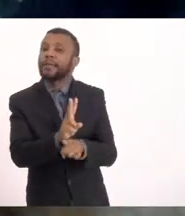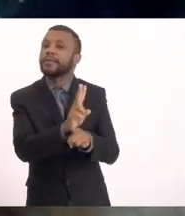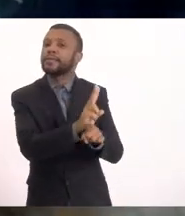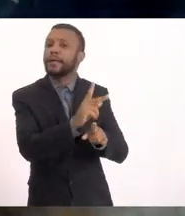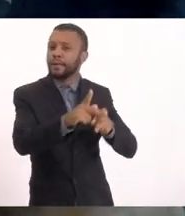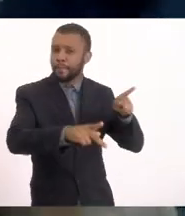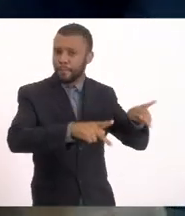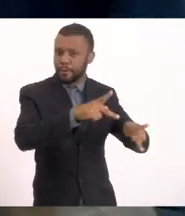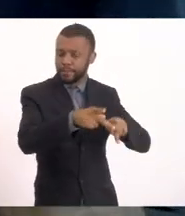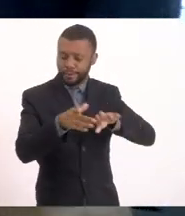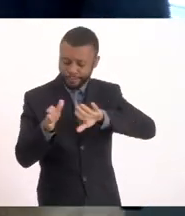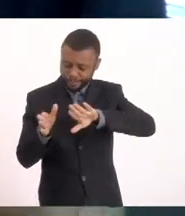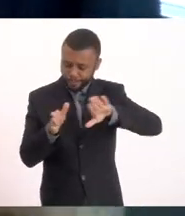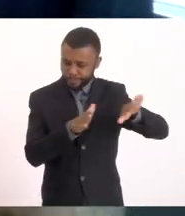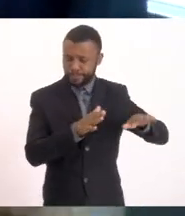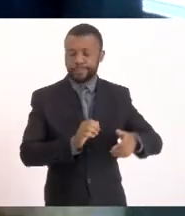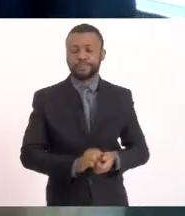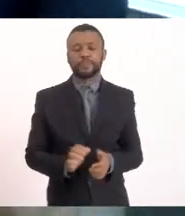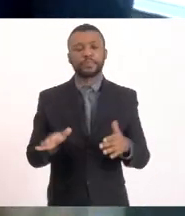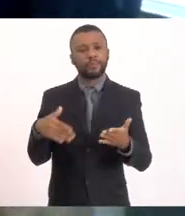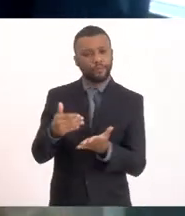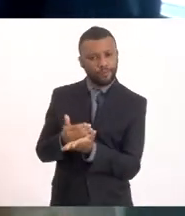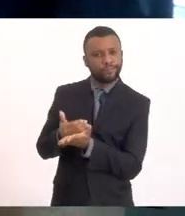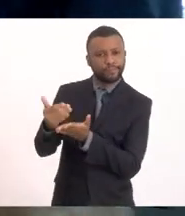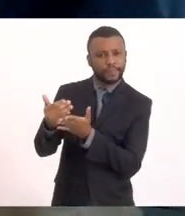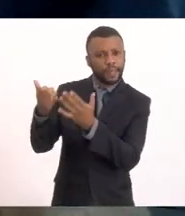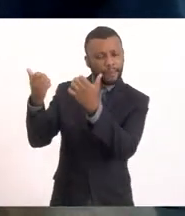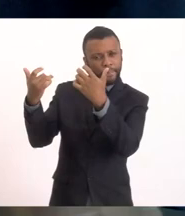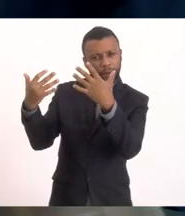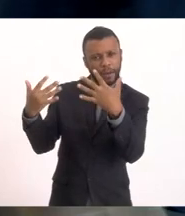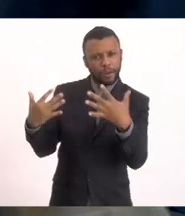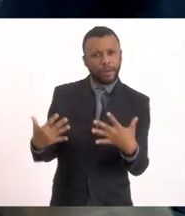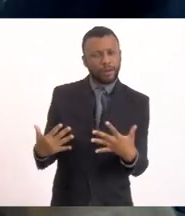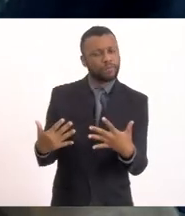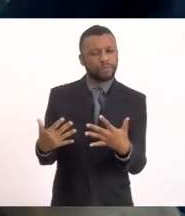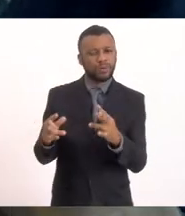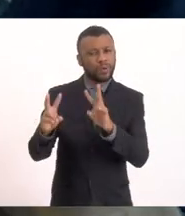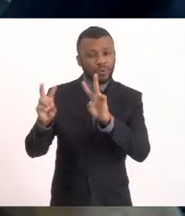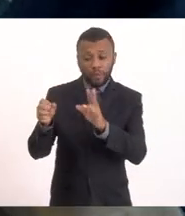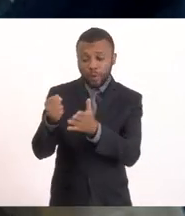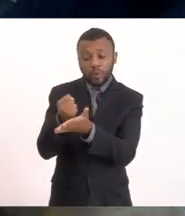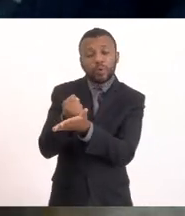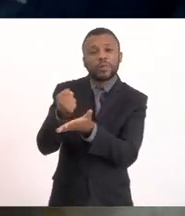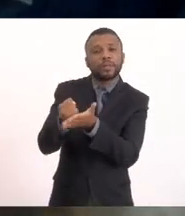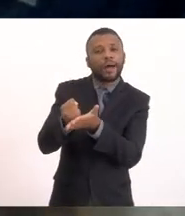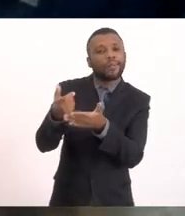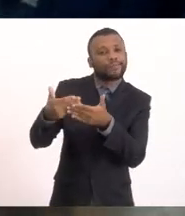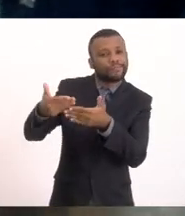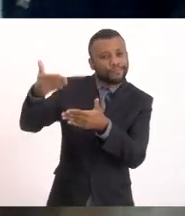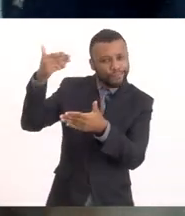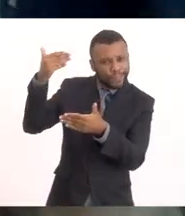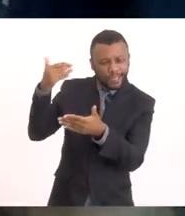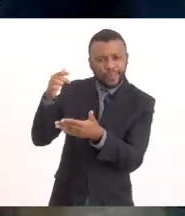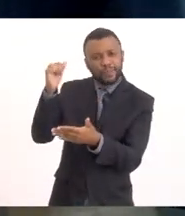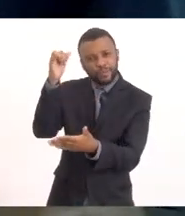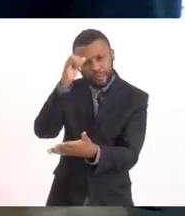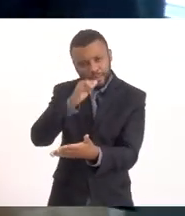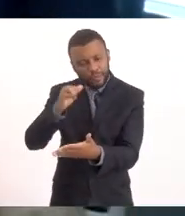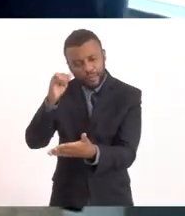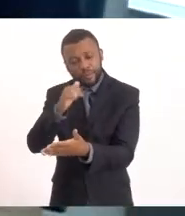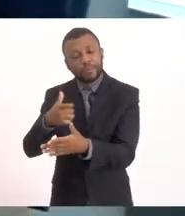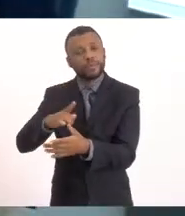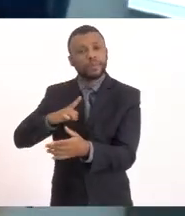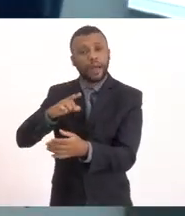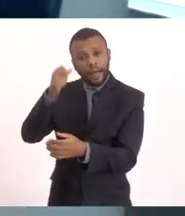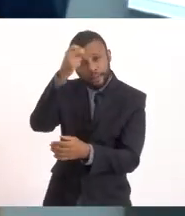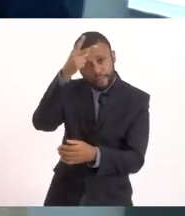eu vou fazer a explanação inicial falando do contrato antigo que tinha de Saquarema Que era da empresa que